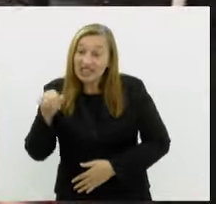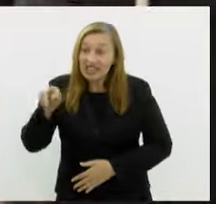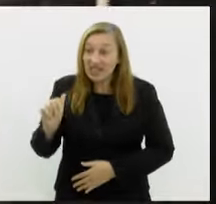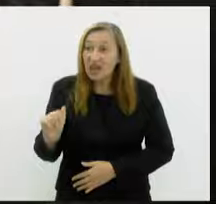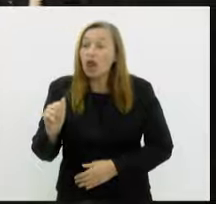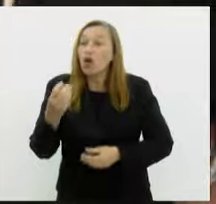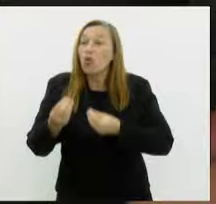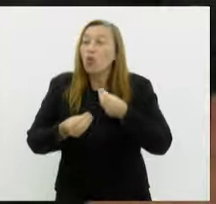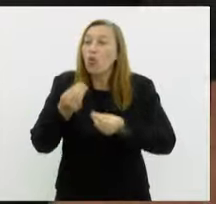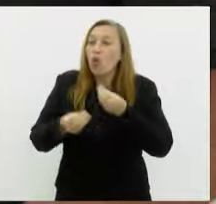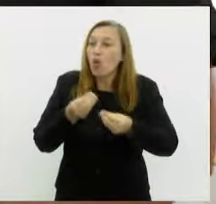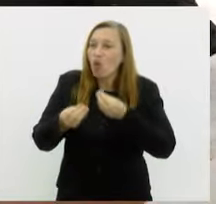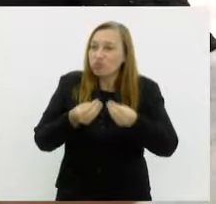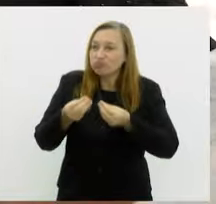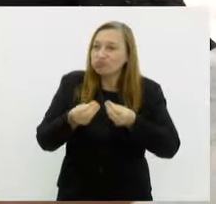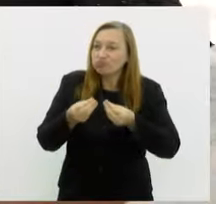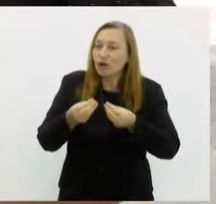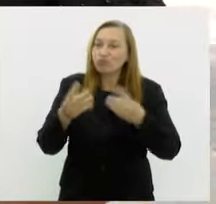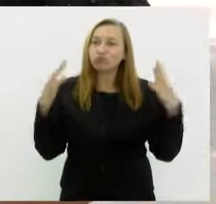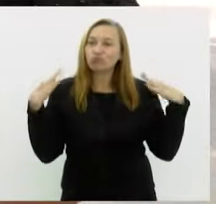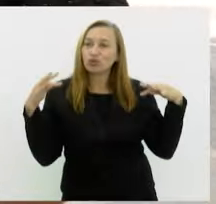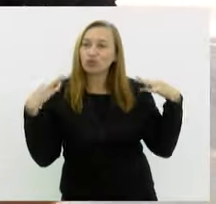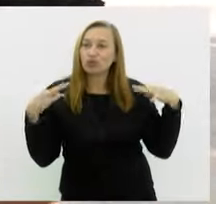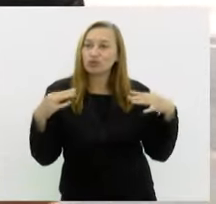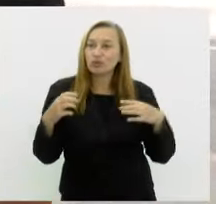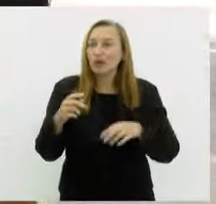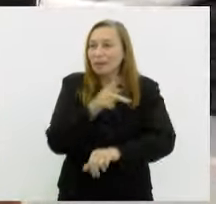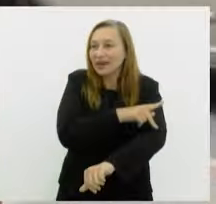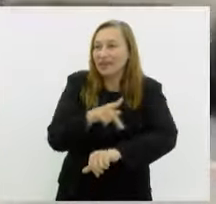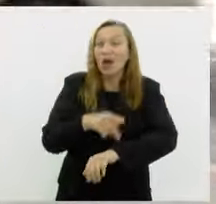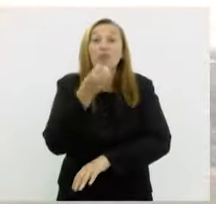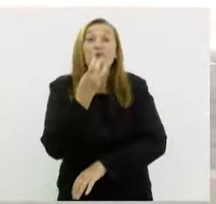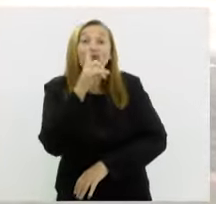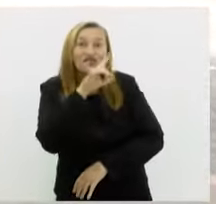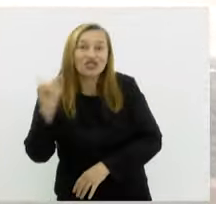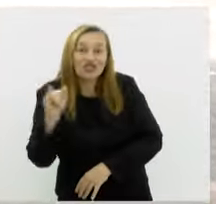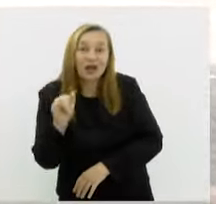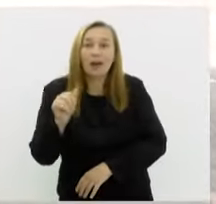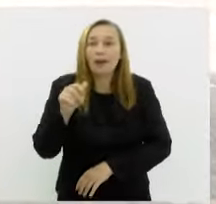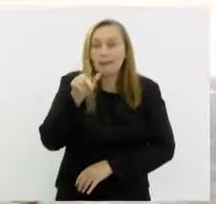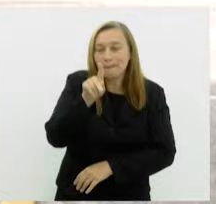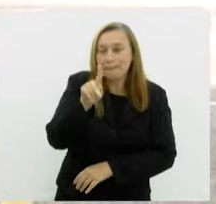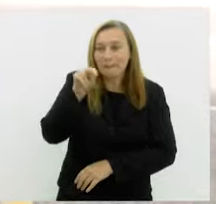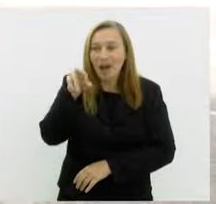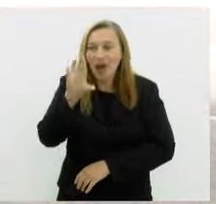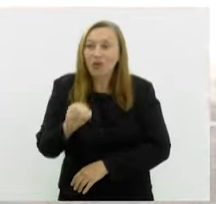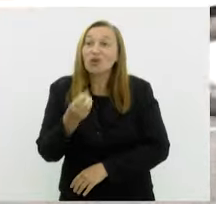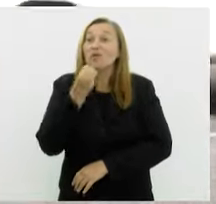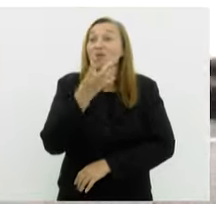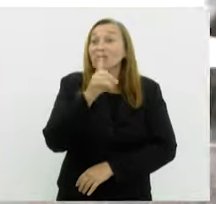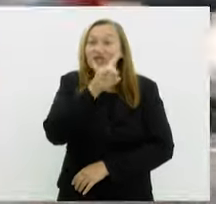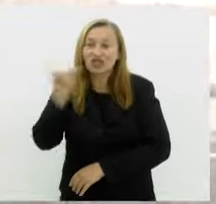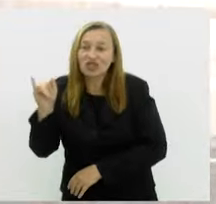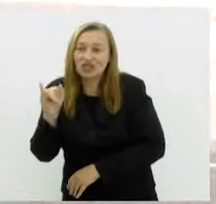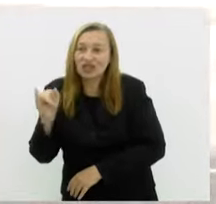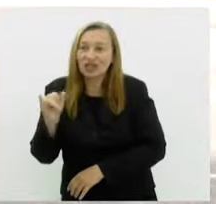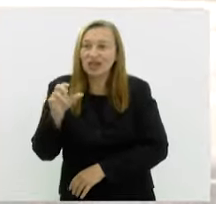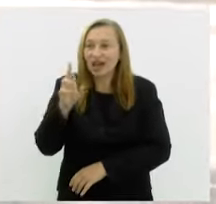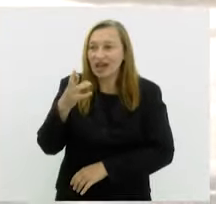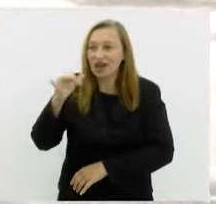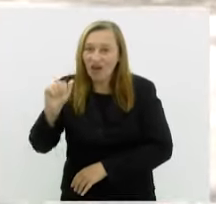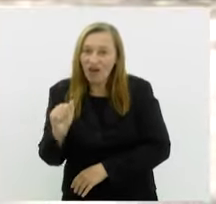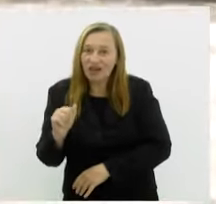funciona esse trabalho do turismo pedagógico? Bom dia. Bom dia, Paulo Vitor. Bom dia, cariocas e fluminenses. É um trabalho